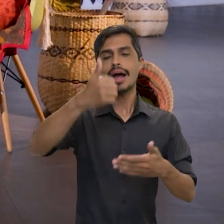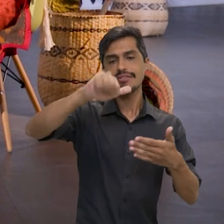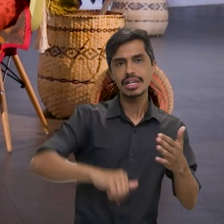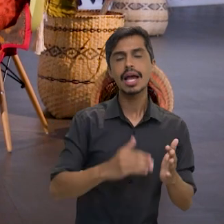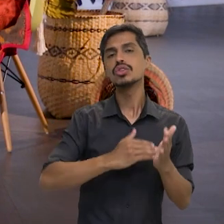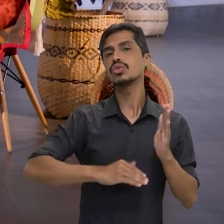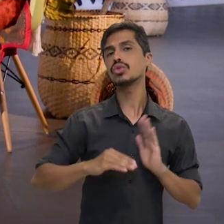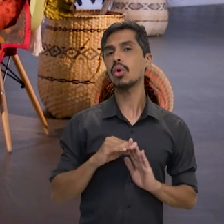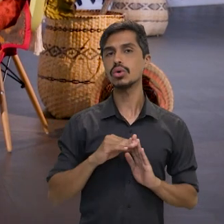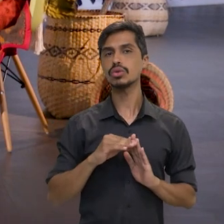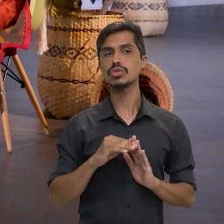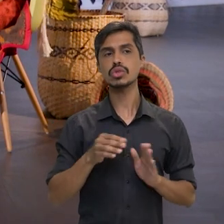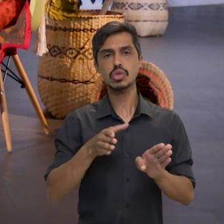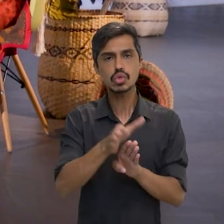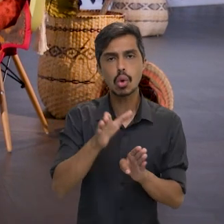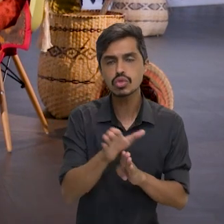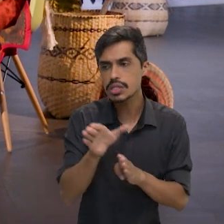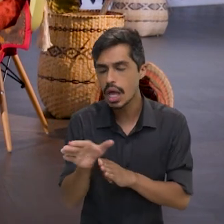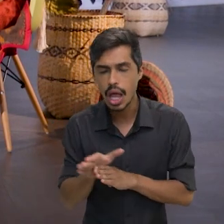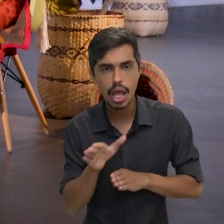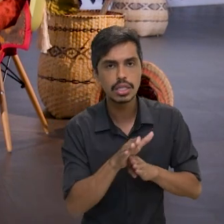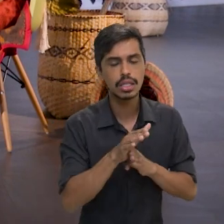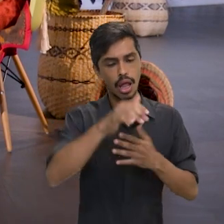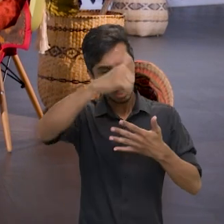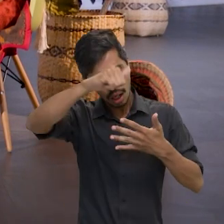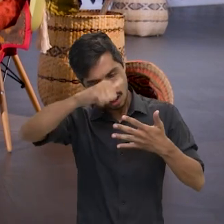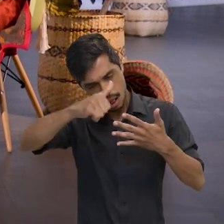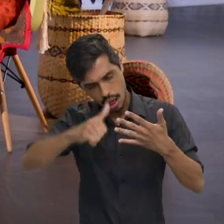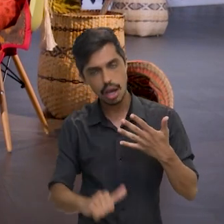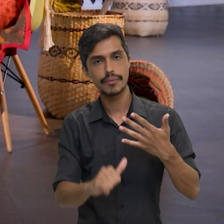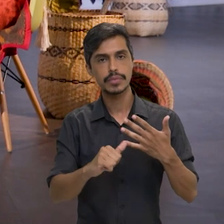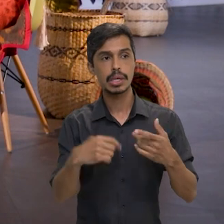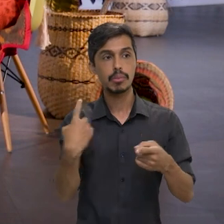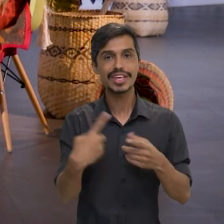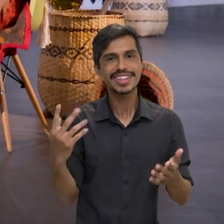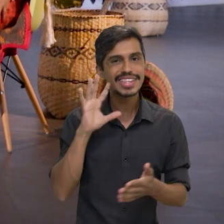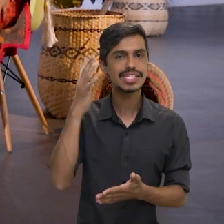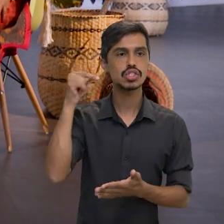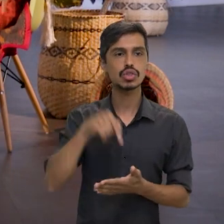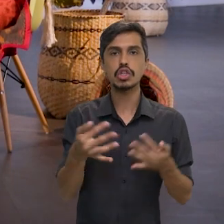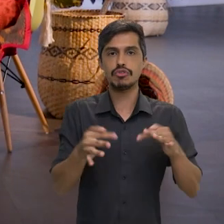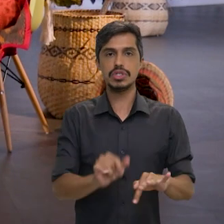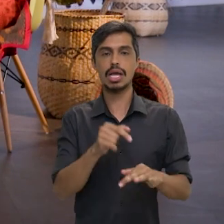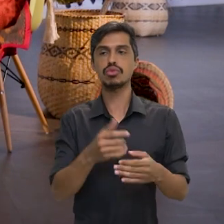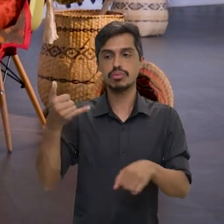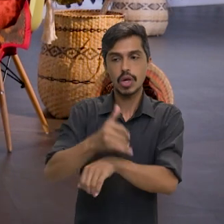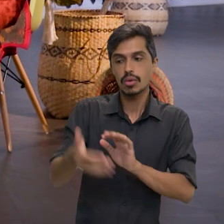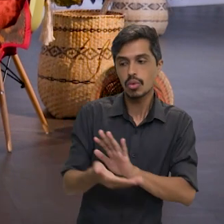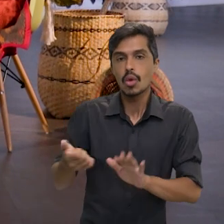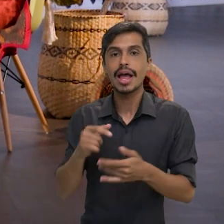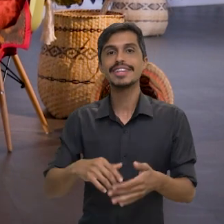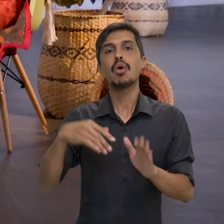Agora, todas aquelas recomendações que ficaram no ato ali da finalização da